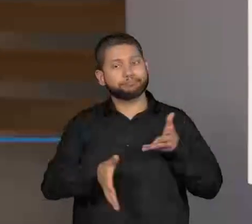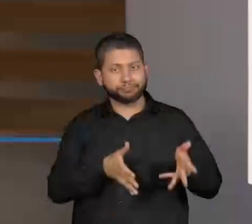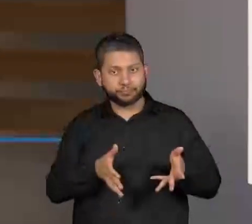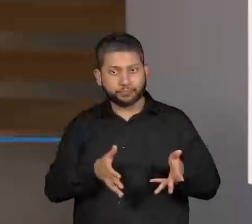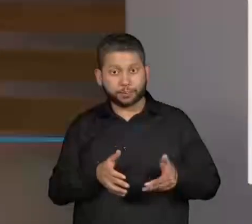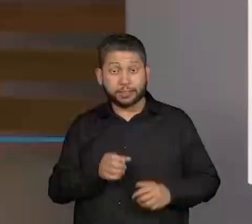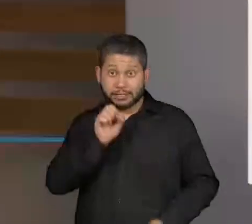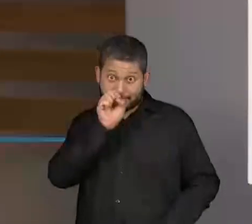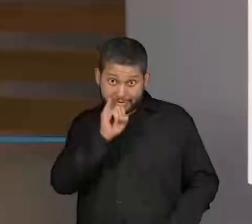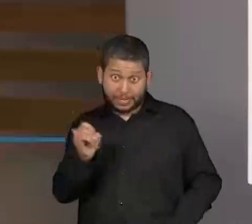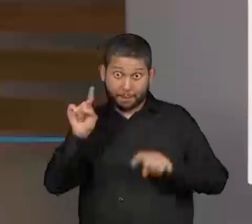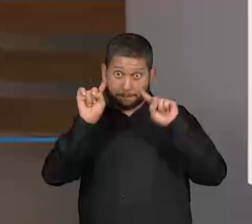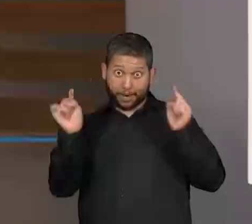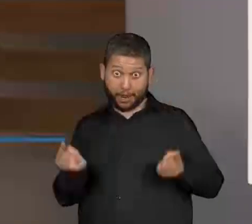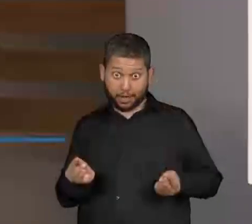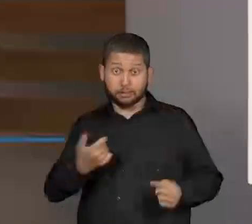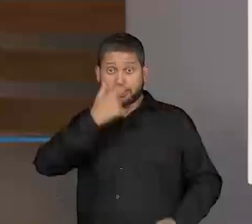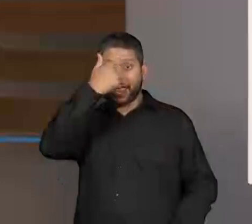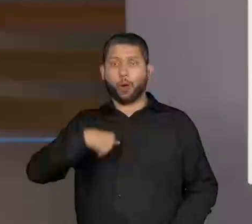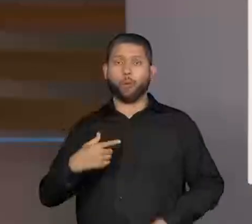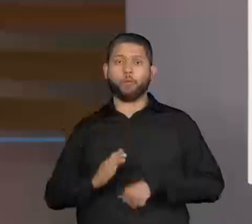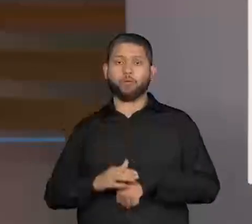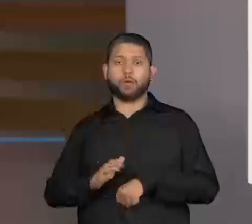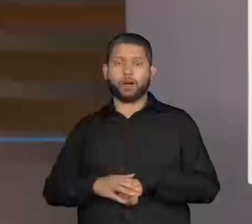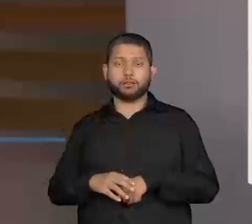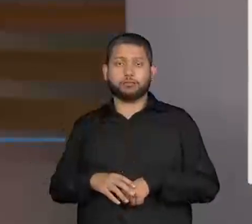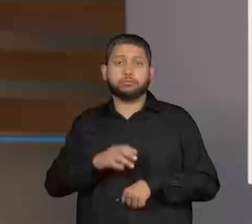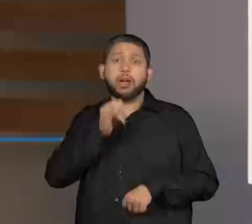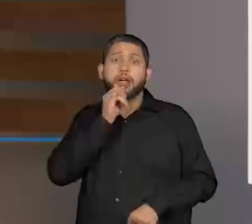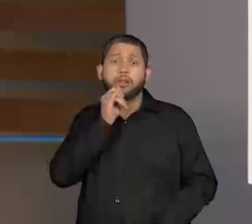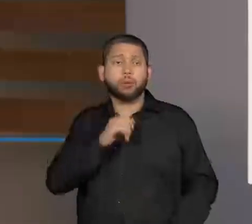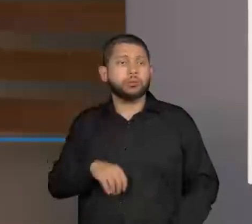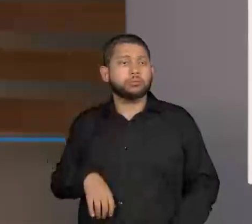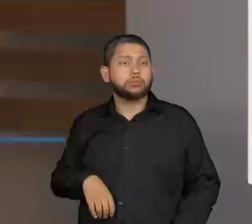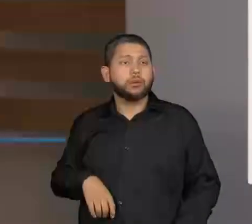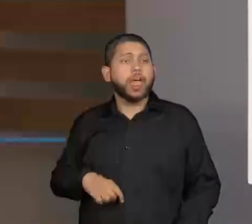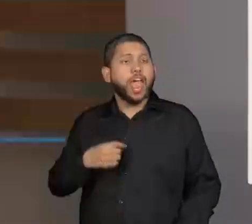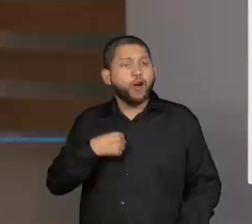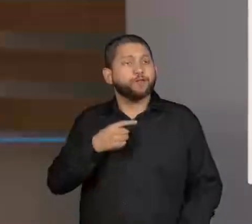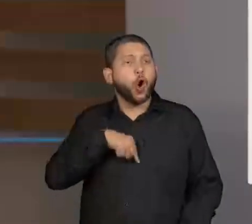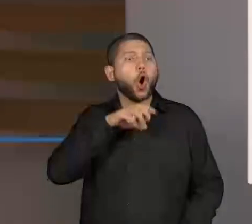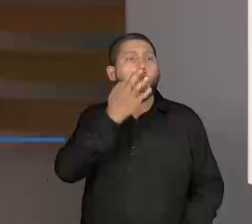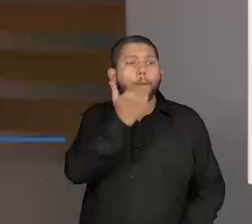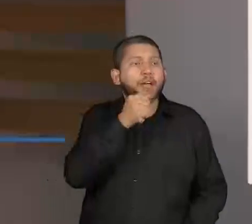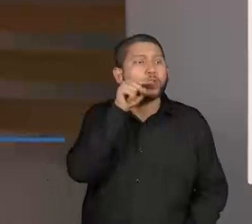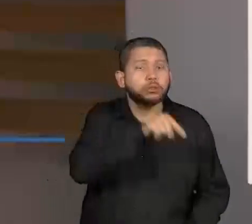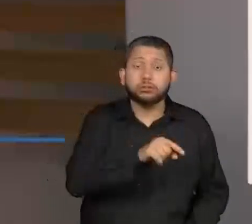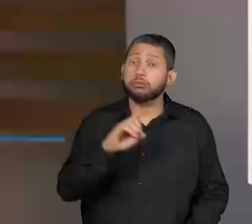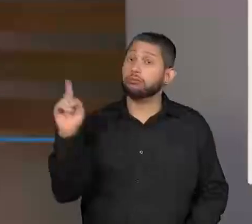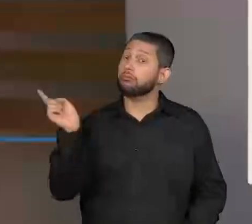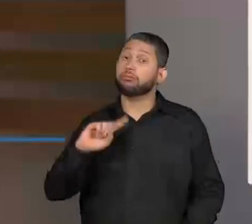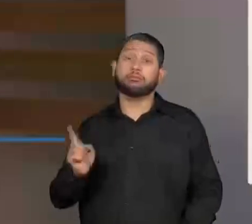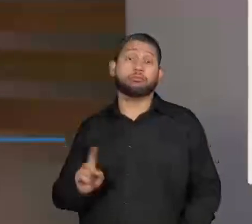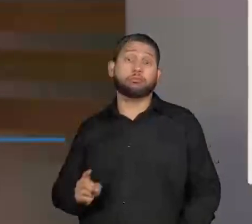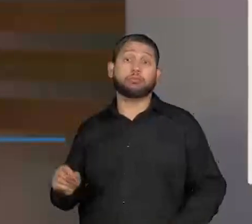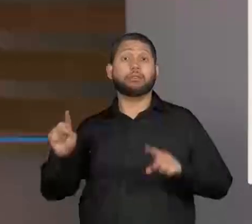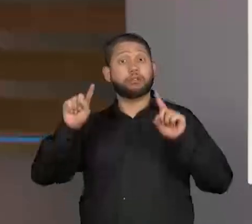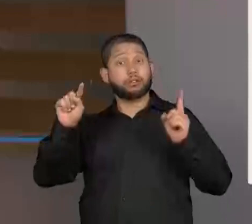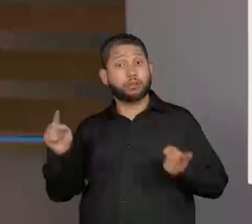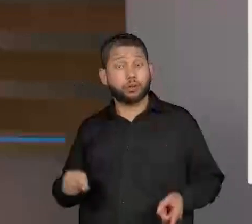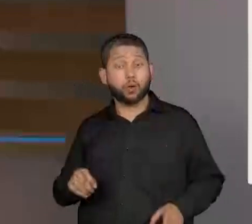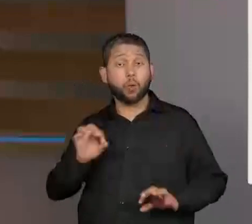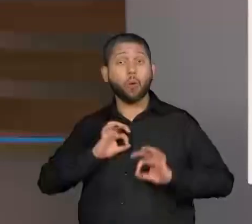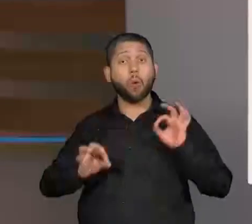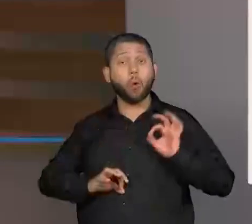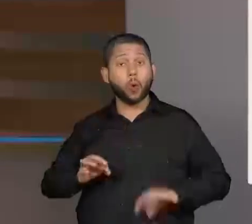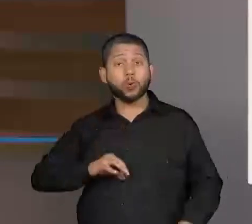para que eu faça. Tá bom? Então, beleza. Toda vez que estiver entre parentes, são as ações dos